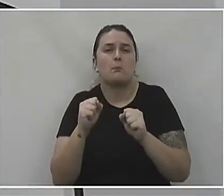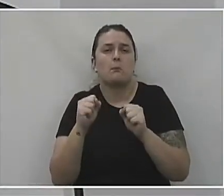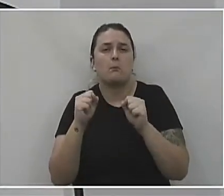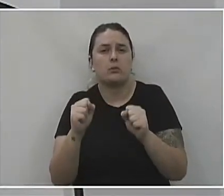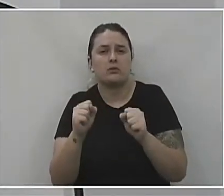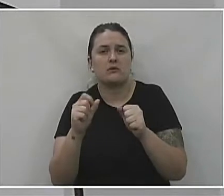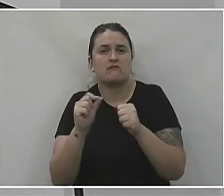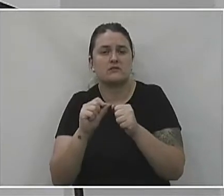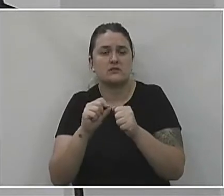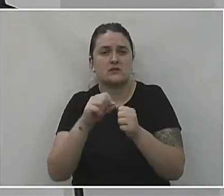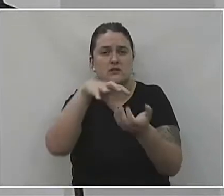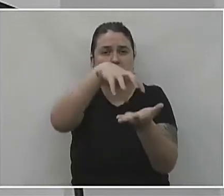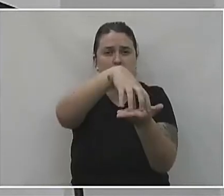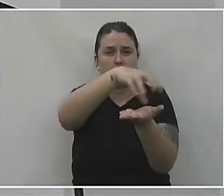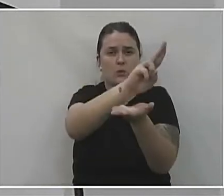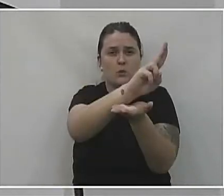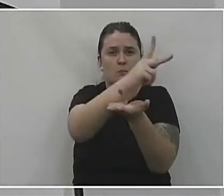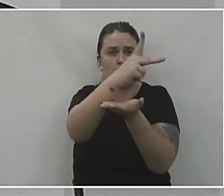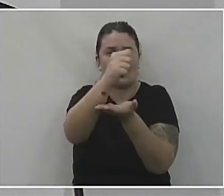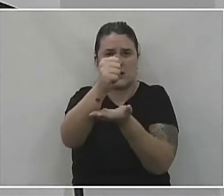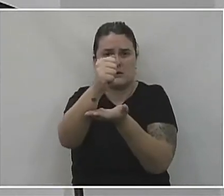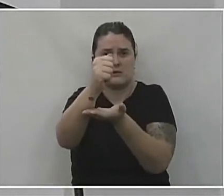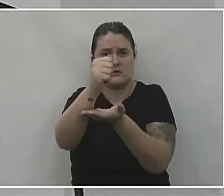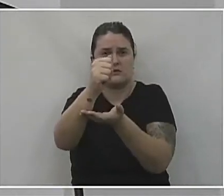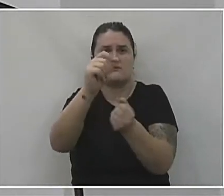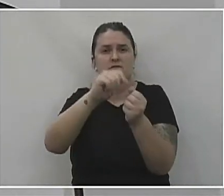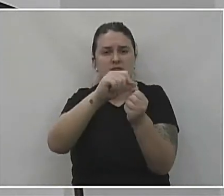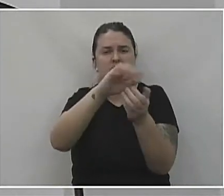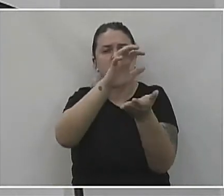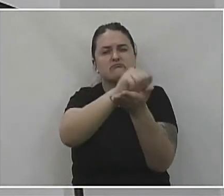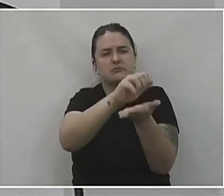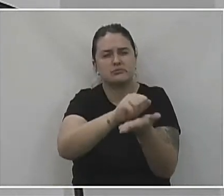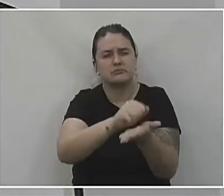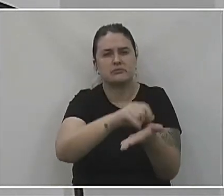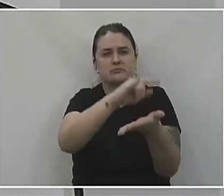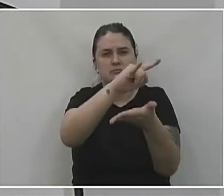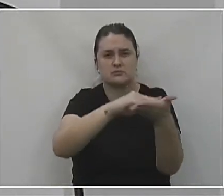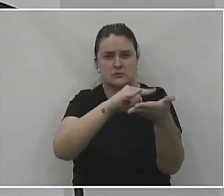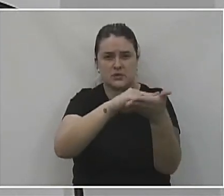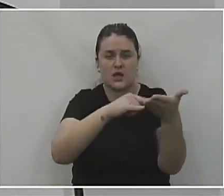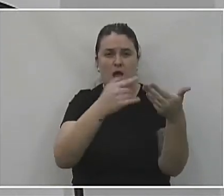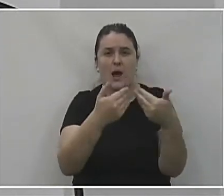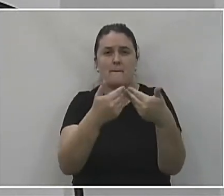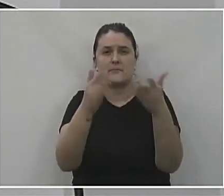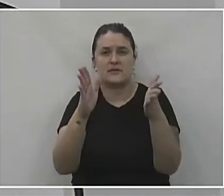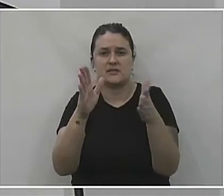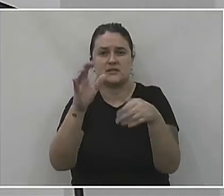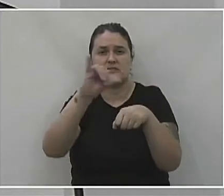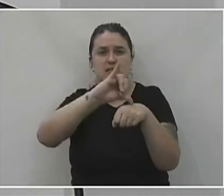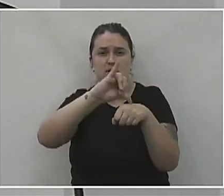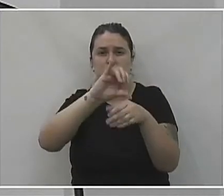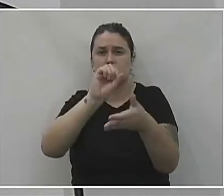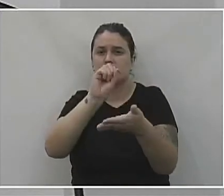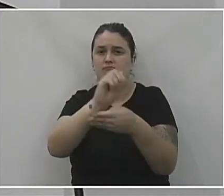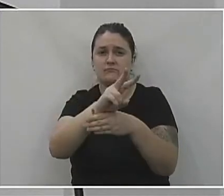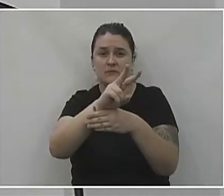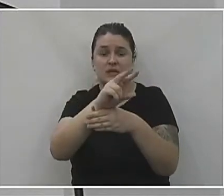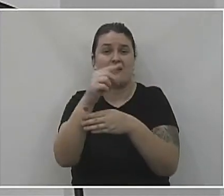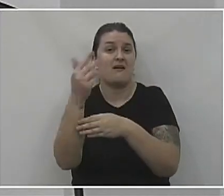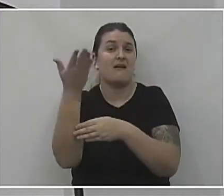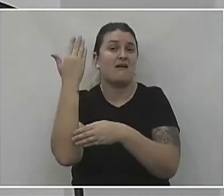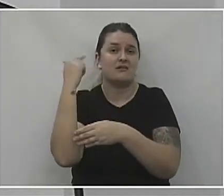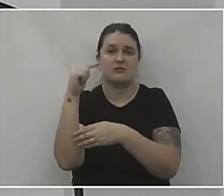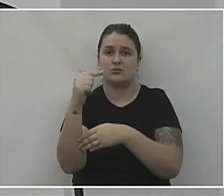colocar a UPA dentro da central de leitos, credenciar ela para ter abertura à central de leitos, que a gente não tinha antes.